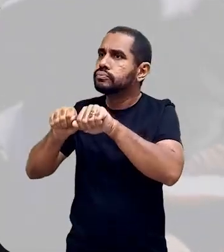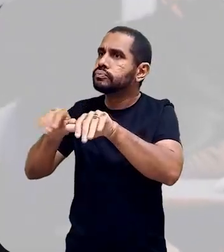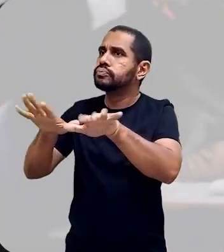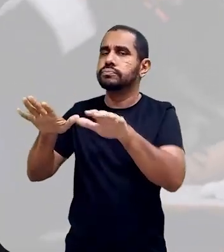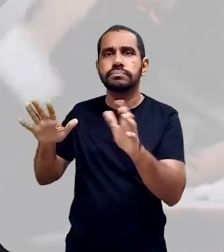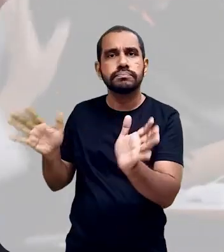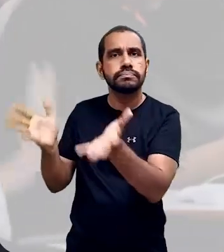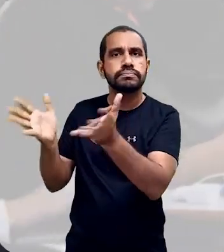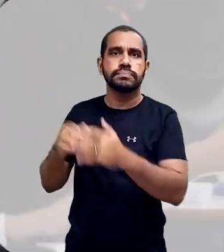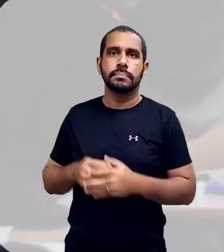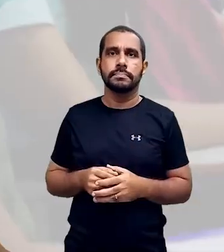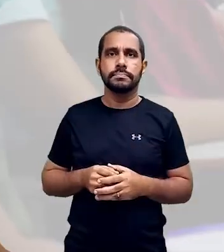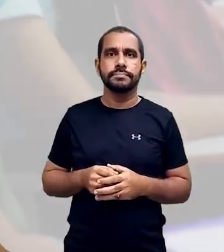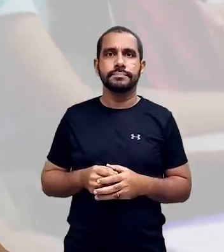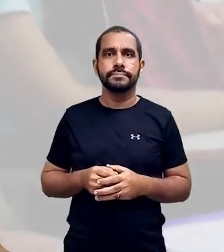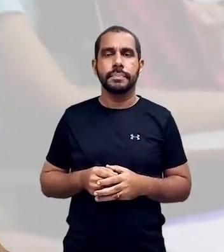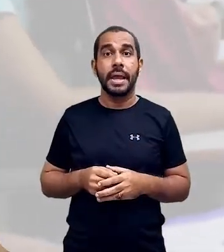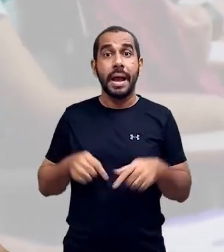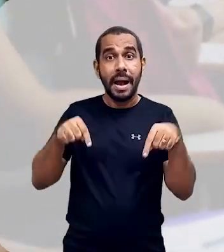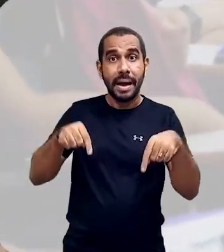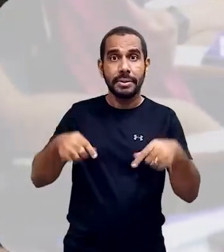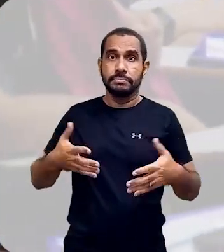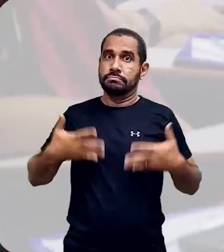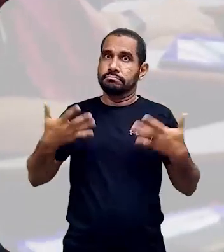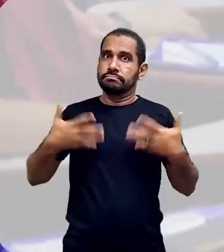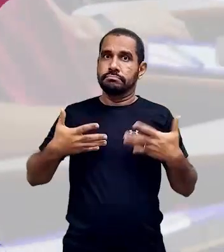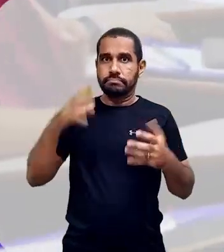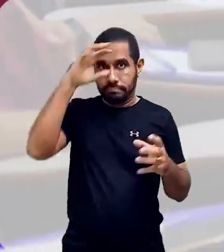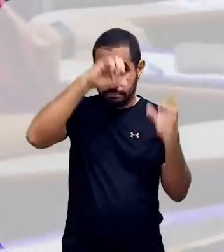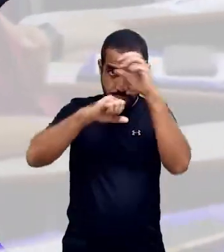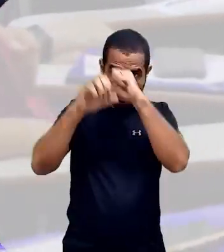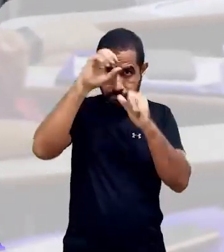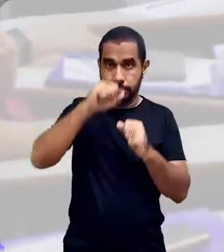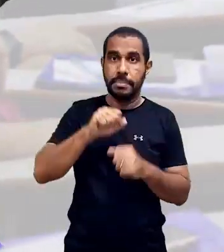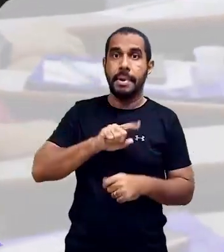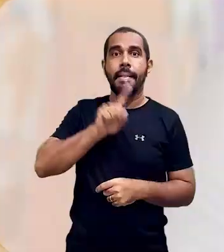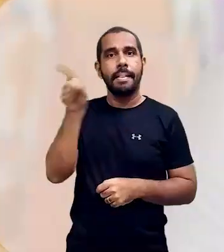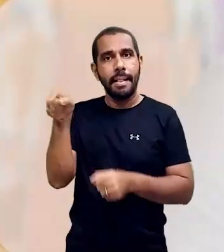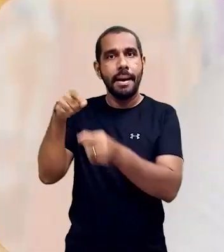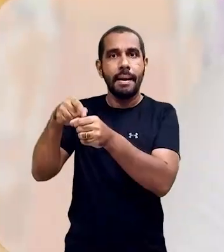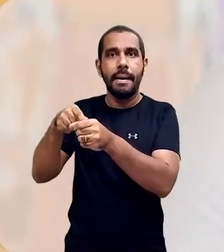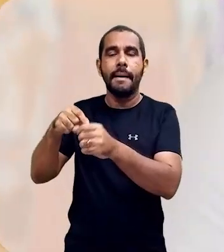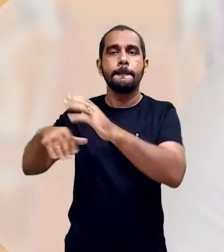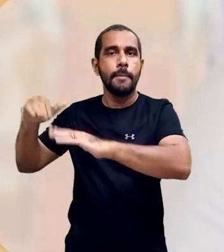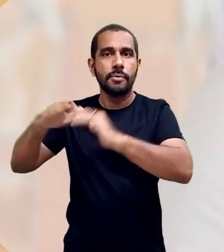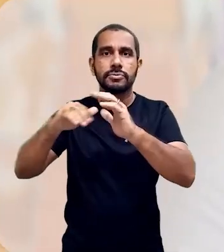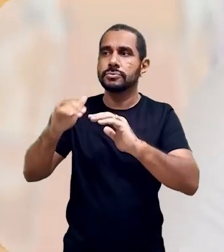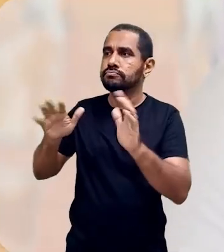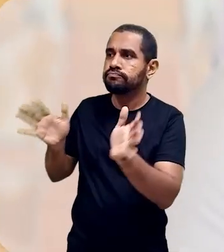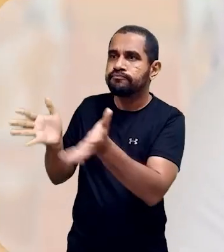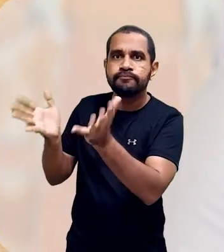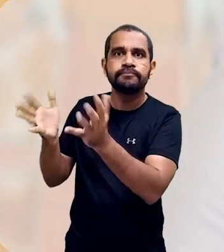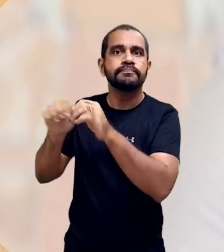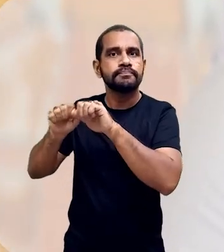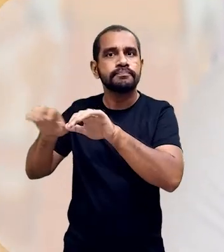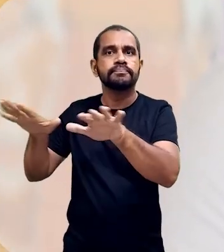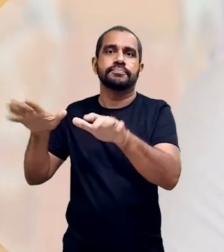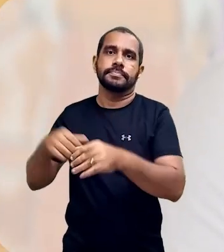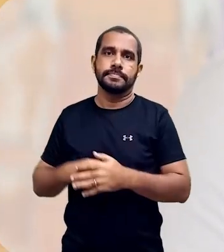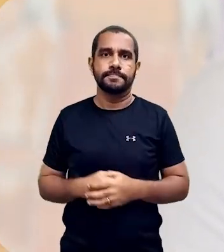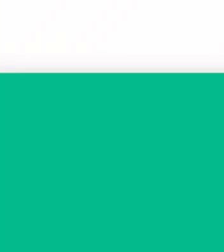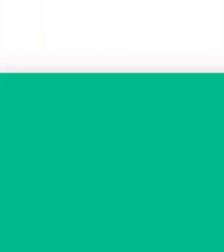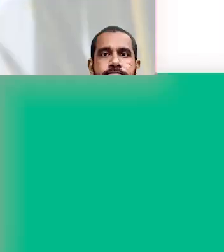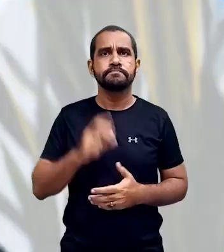multiplicador. Então, busco motivar também com o que eu estou aprendendo aqui, os profissionais com quem eu trabalho lá na minha cidade no